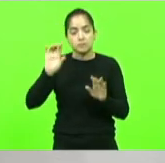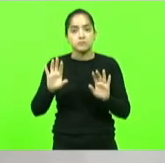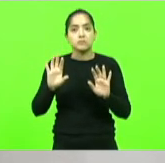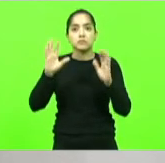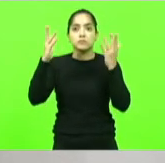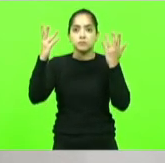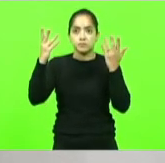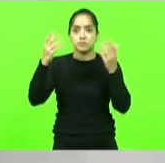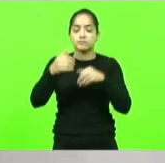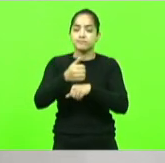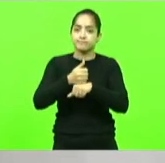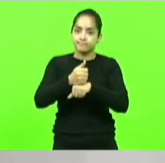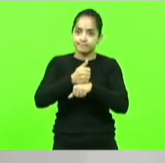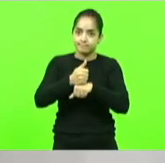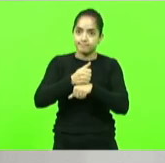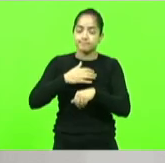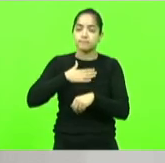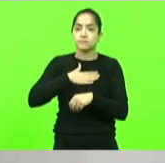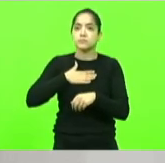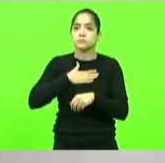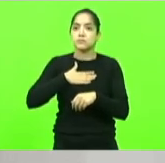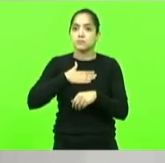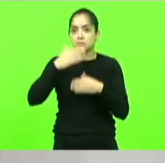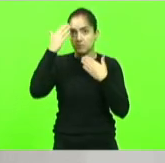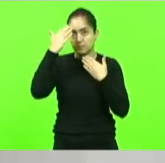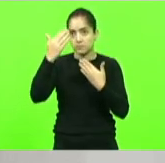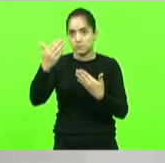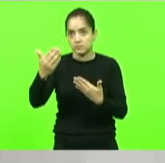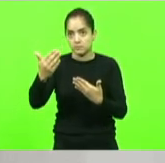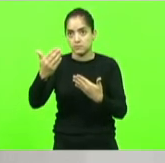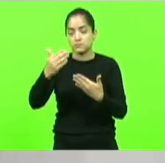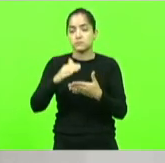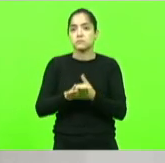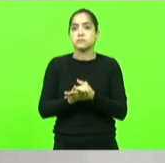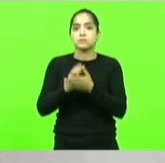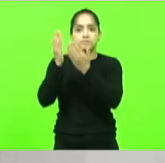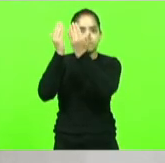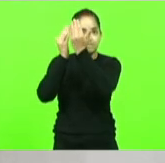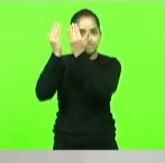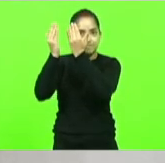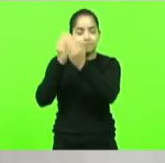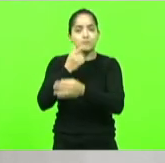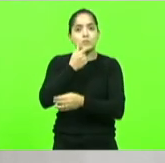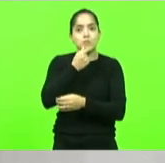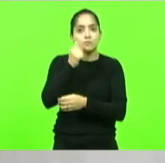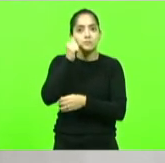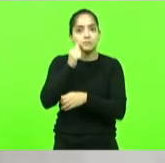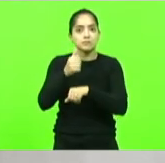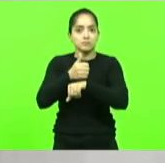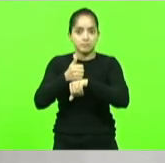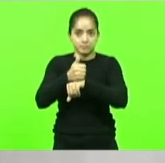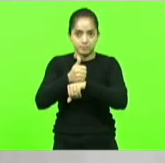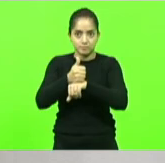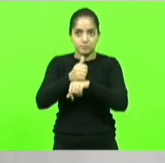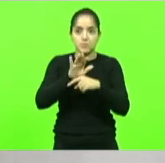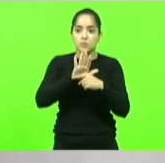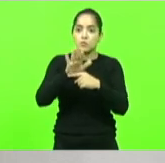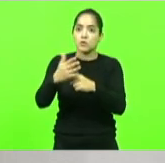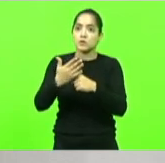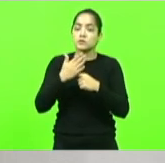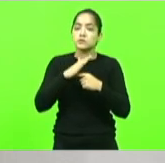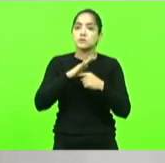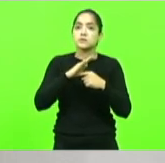gostaríamos por fim de agradecer as psicólogas e psicólogos por ajudarem a construir